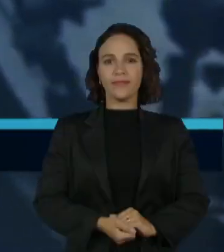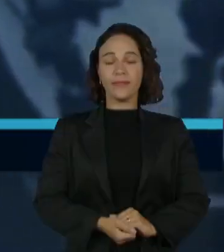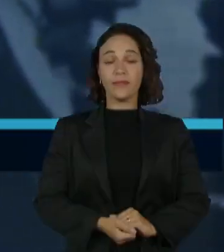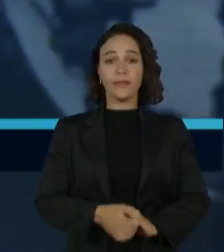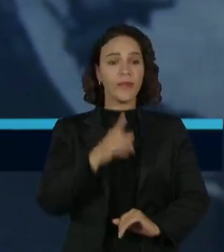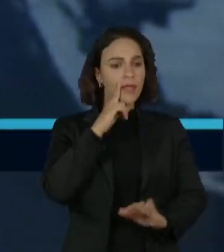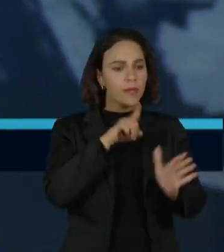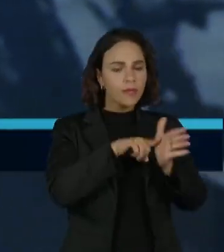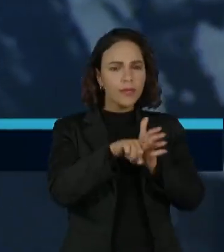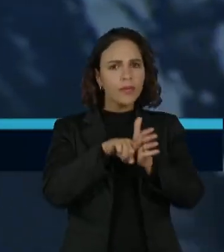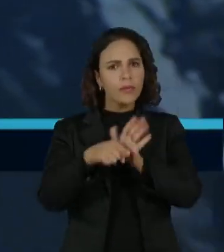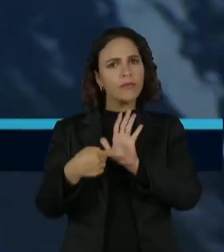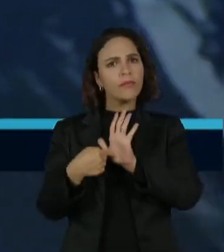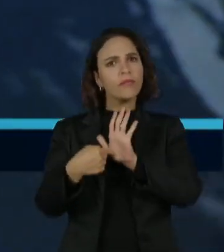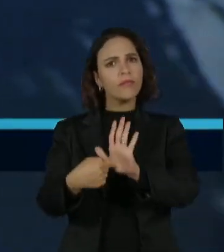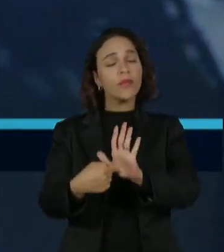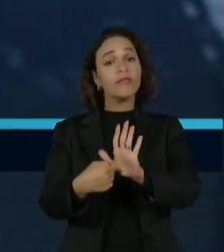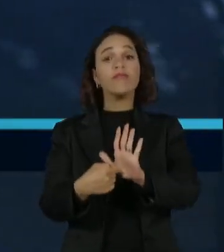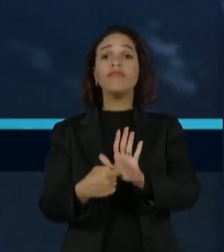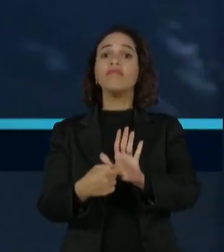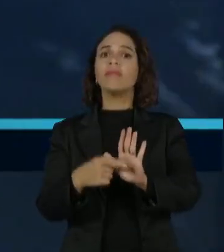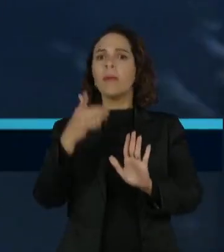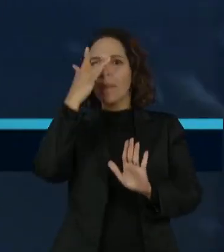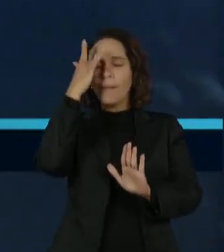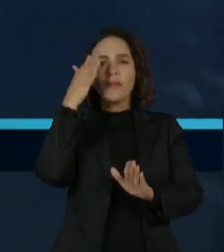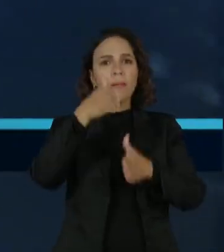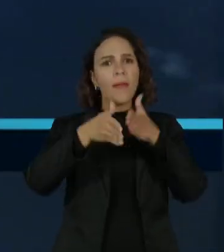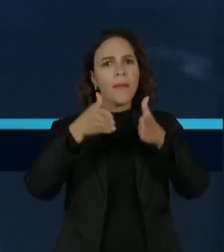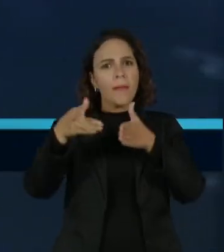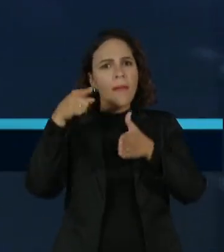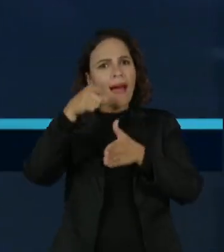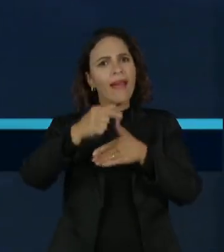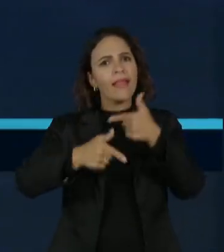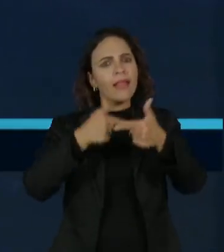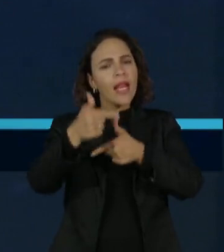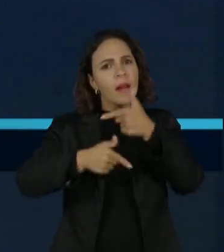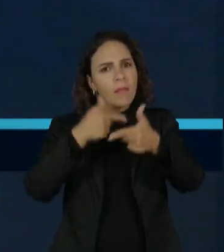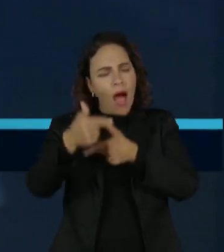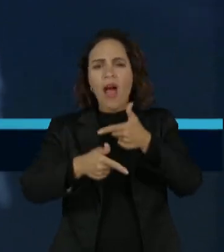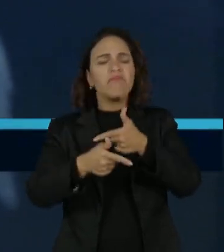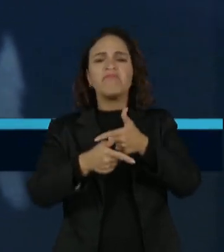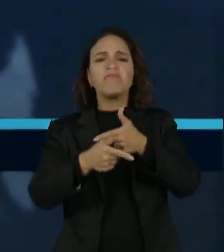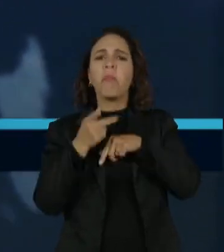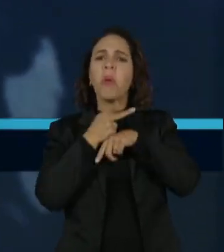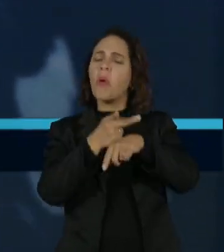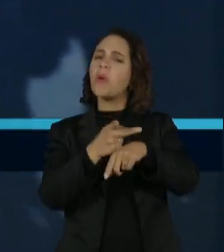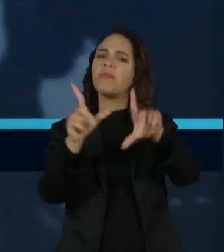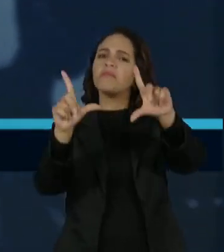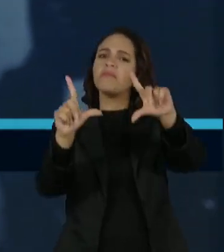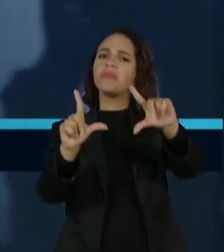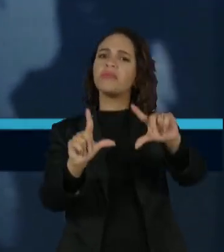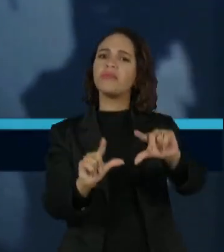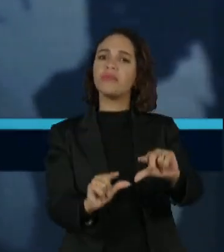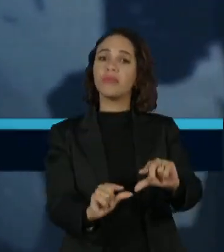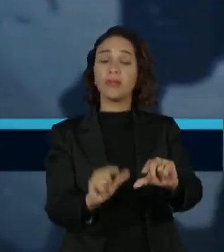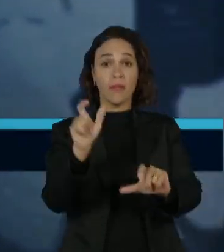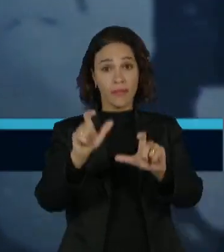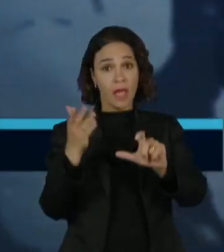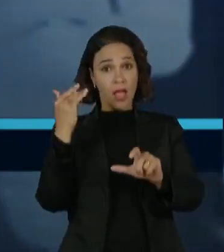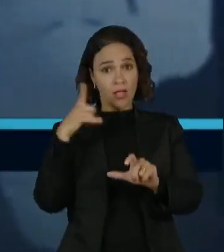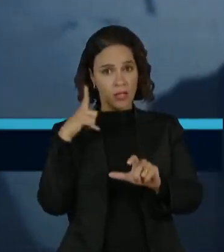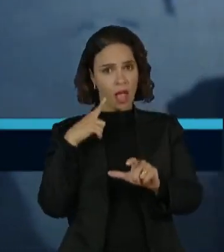A pesquisa mostra que voltou a cair a taxa de participação no mercado de trabalho brasileiro. A redução no número de pessoas que estavam